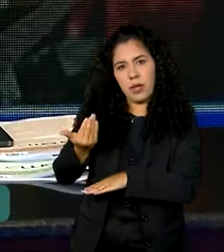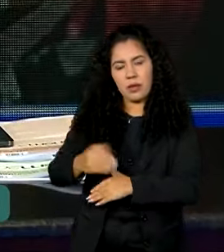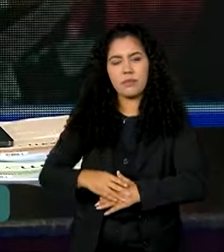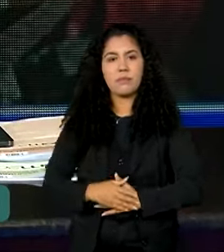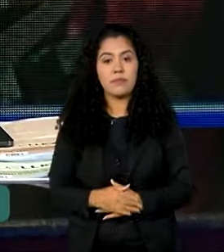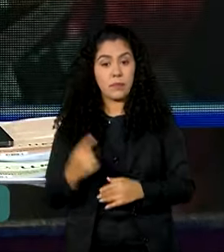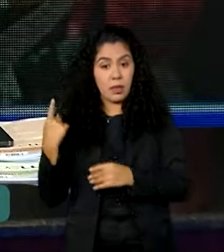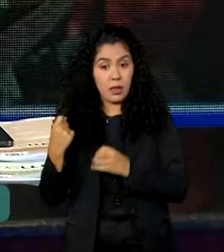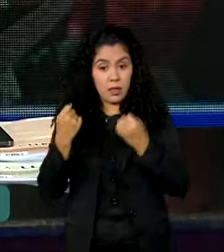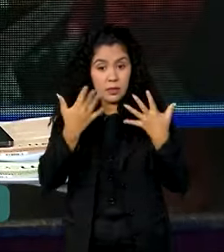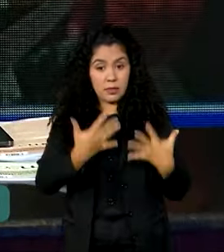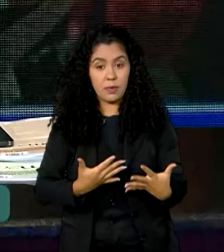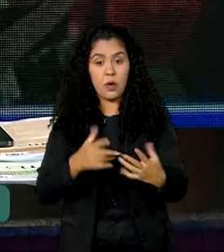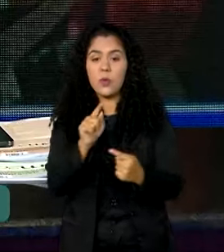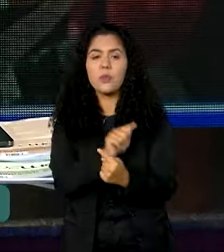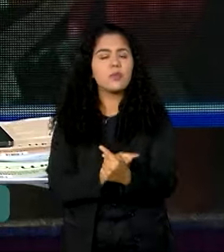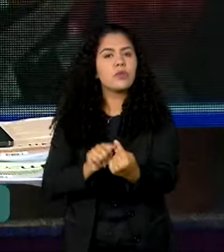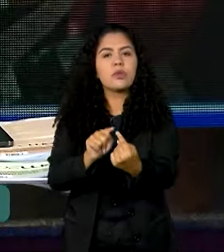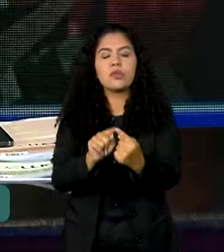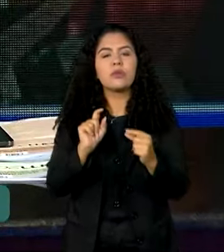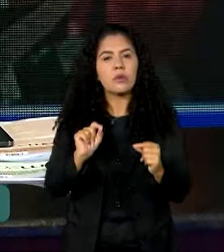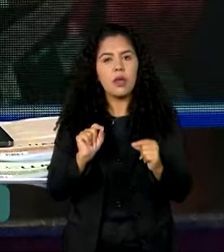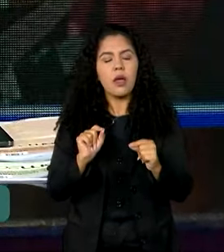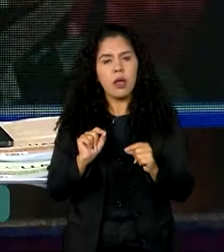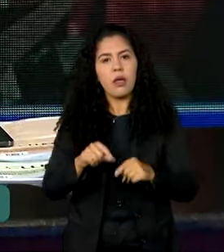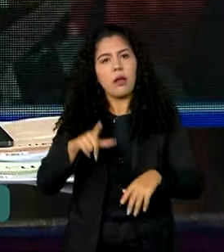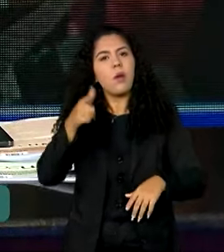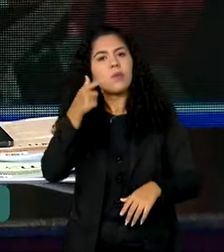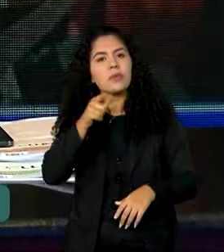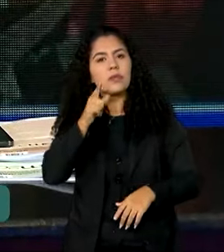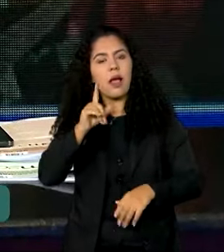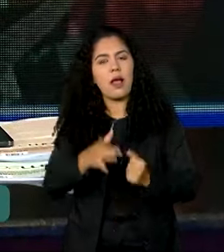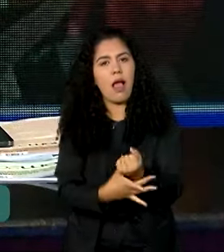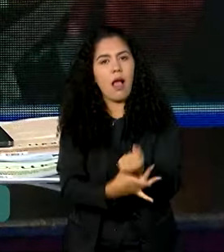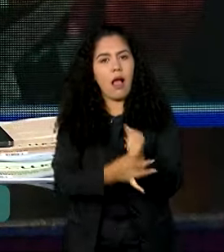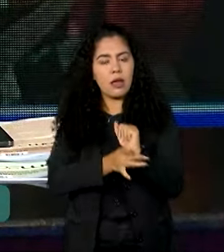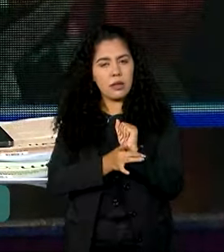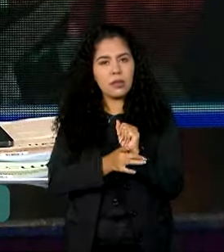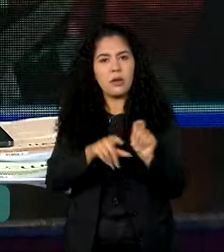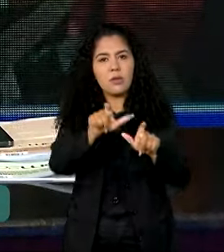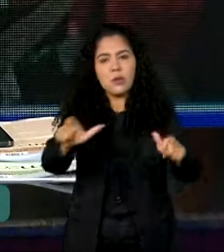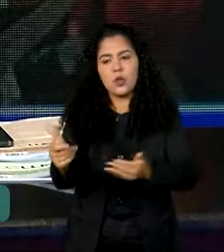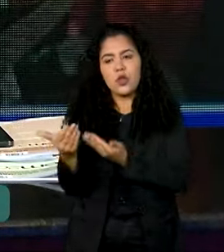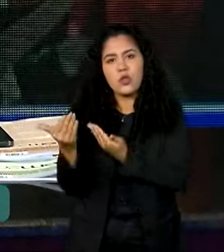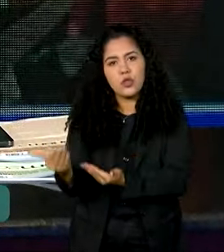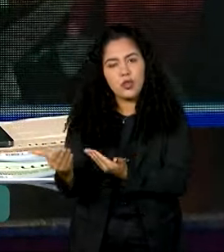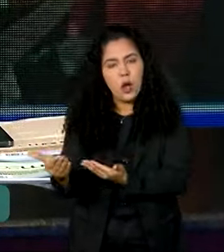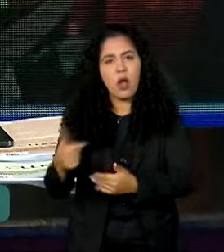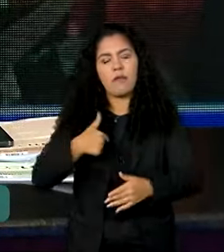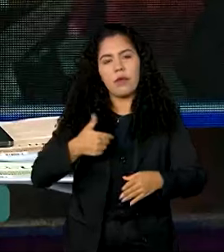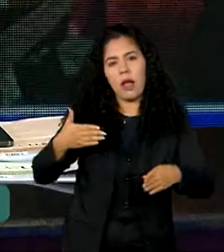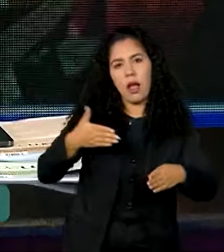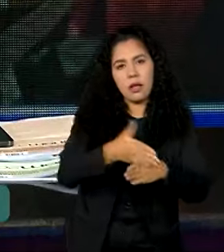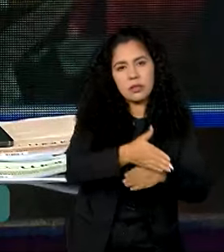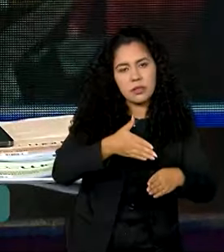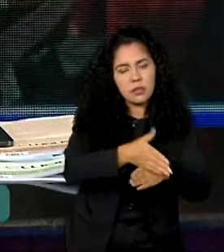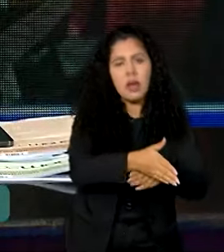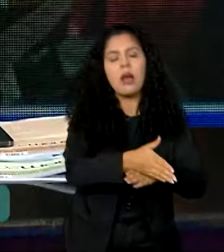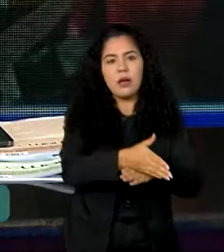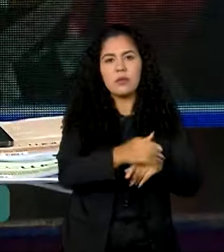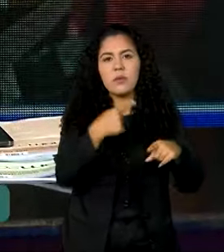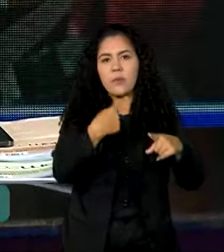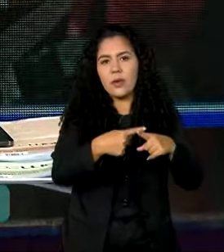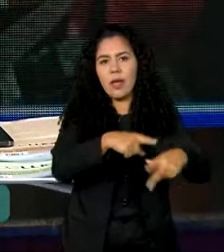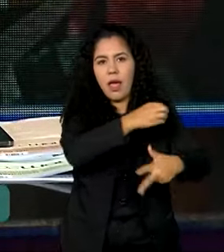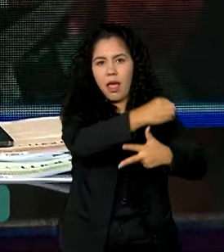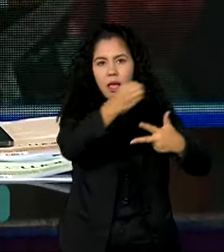objetivo disso é que de garante o acesso maior aos jovens, maior número de locais de aplicação de prova,